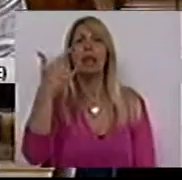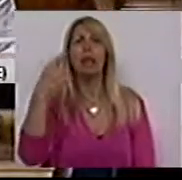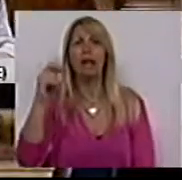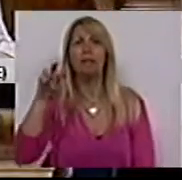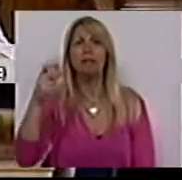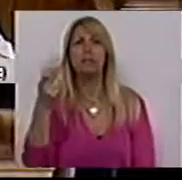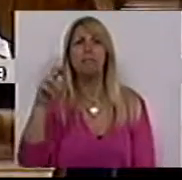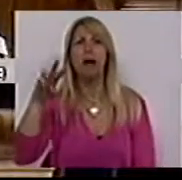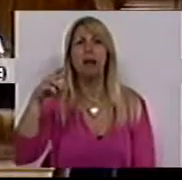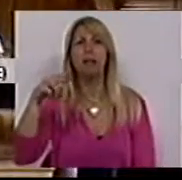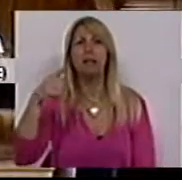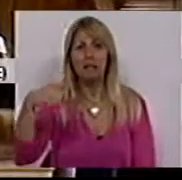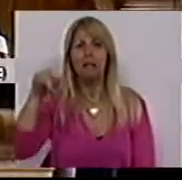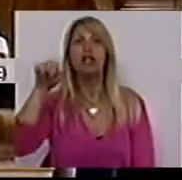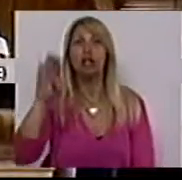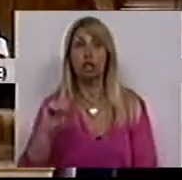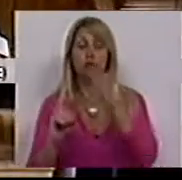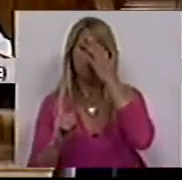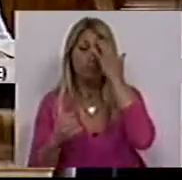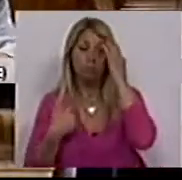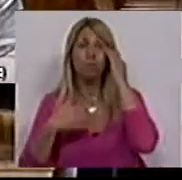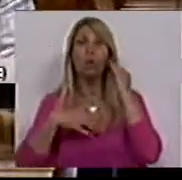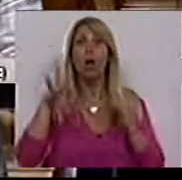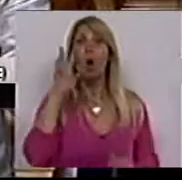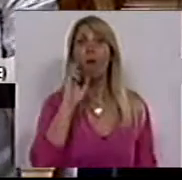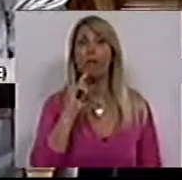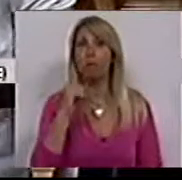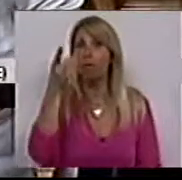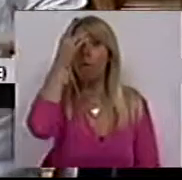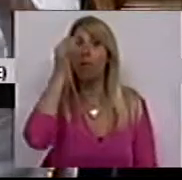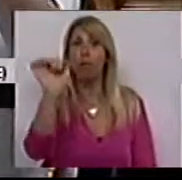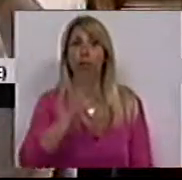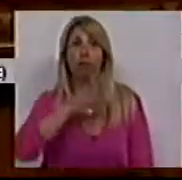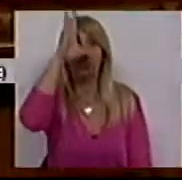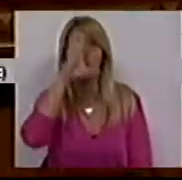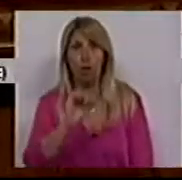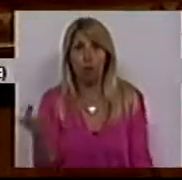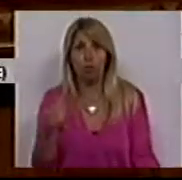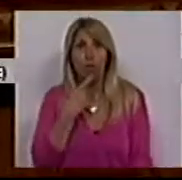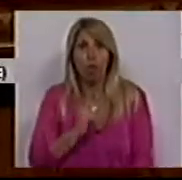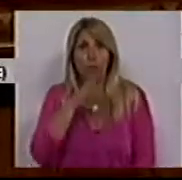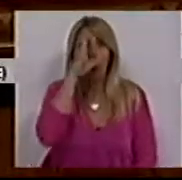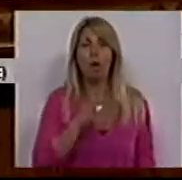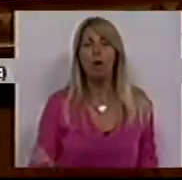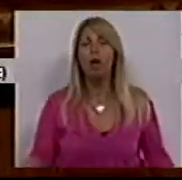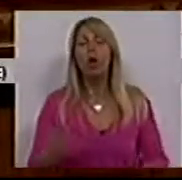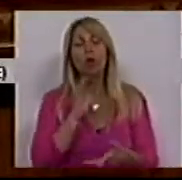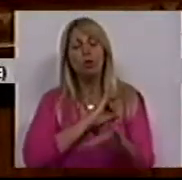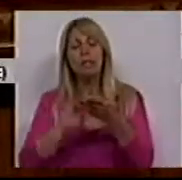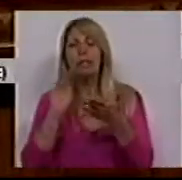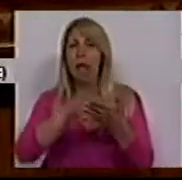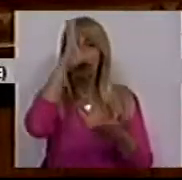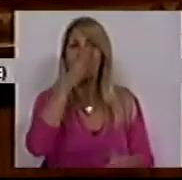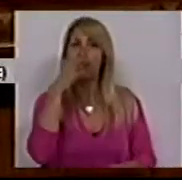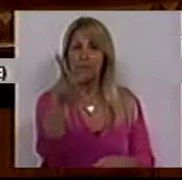E eu quero ouvir a opinião do Sr. Ministro, em nome do Governo. Disse o Sr. Secretário de Estado, a nossa